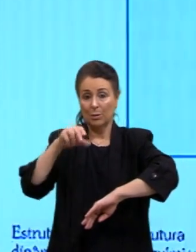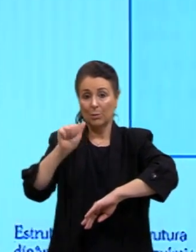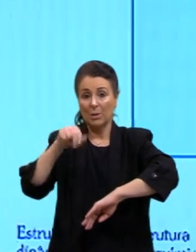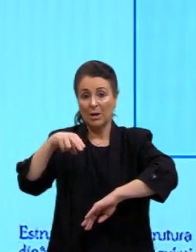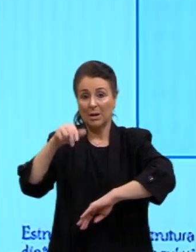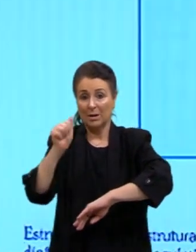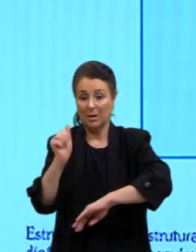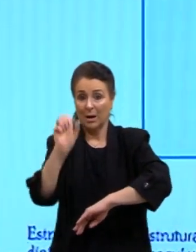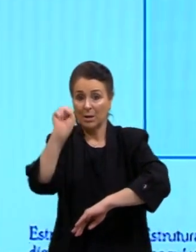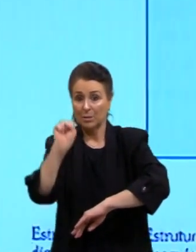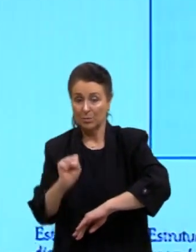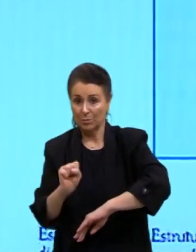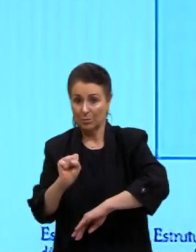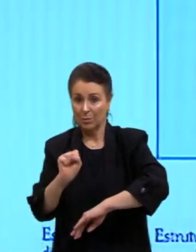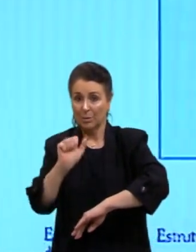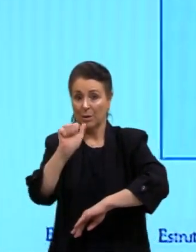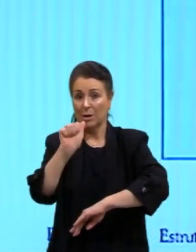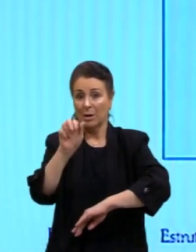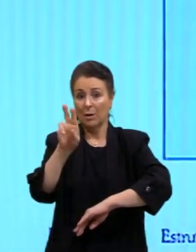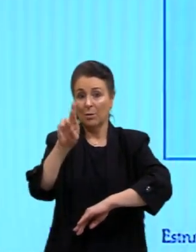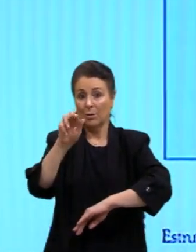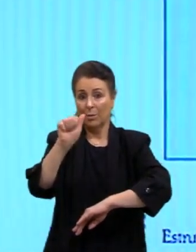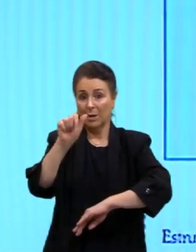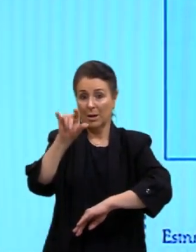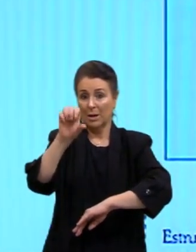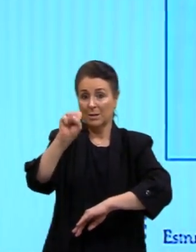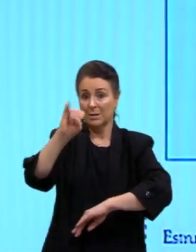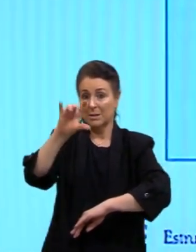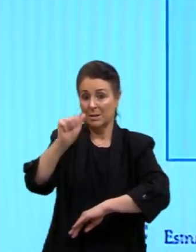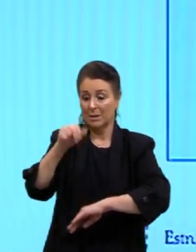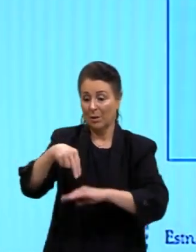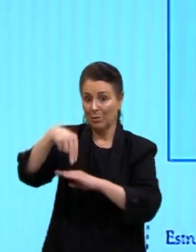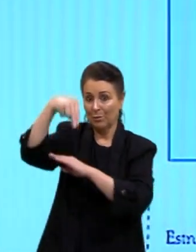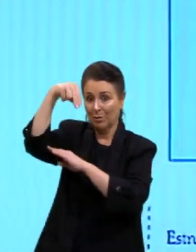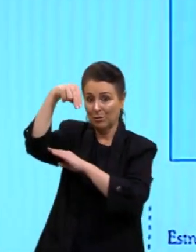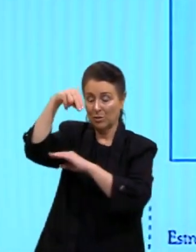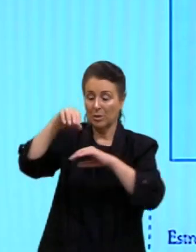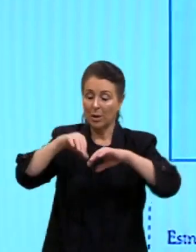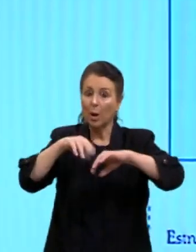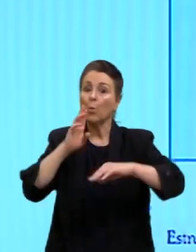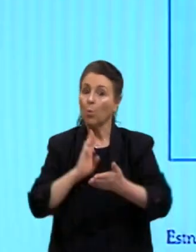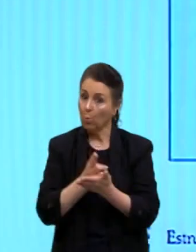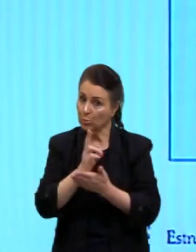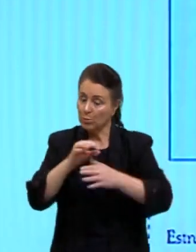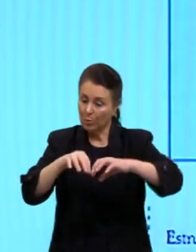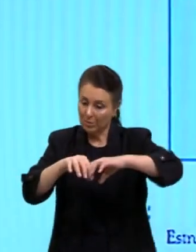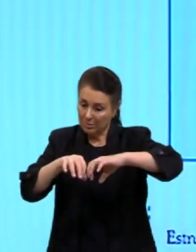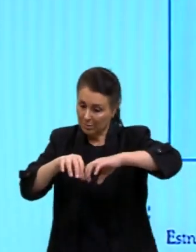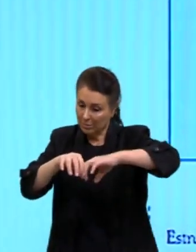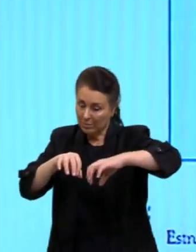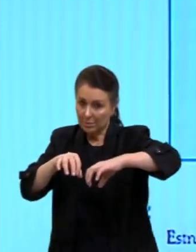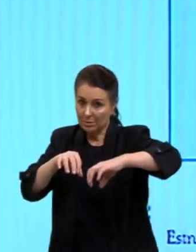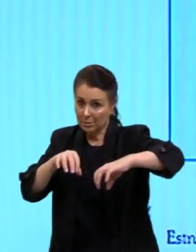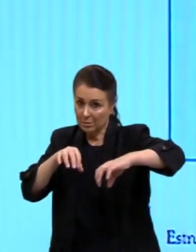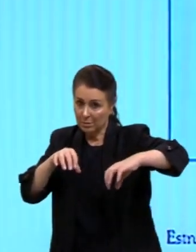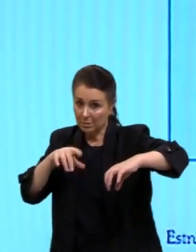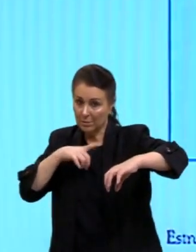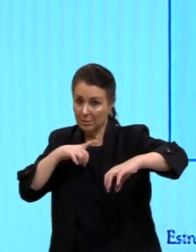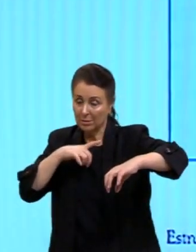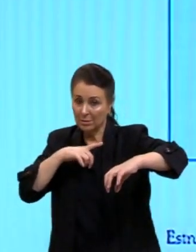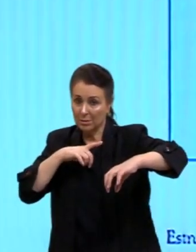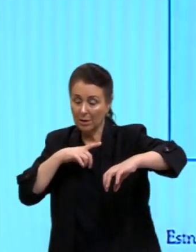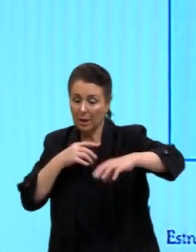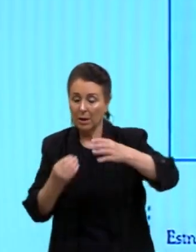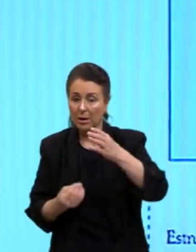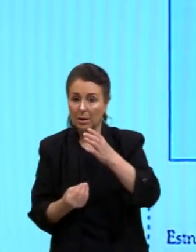fragmentando, fragmentando até os dias de hoje. Nós temos aí a formação